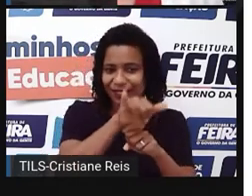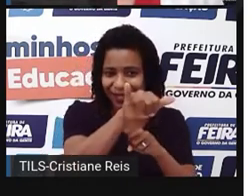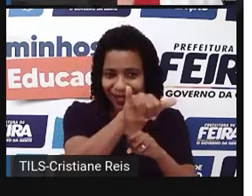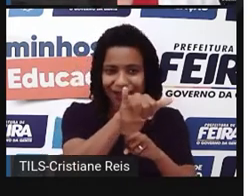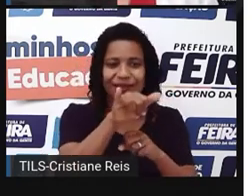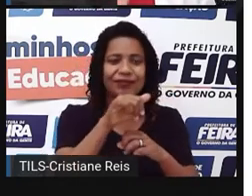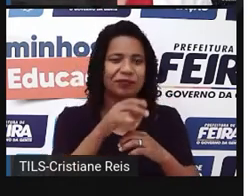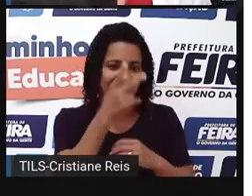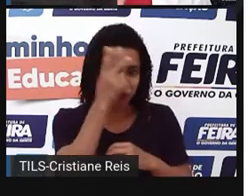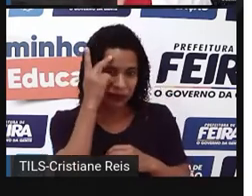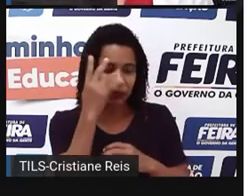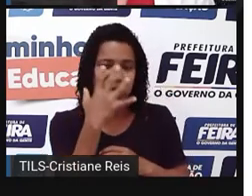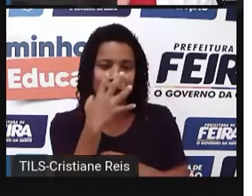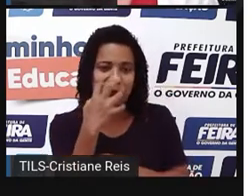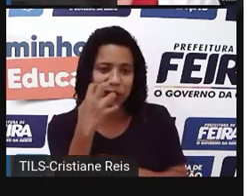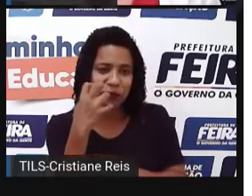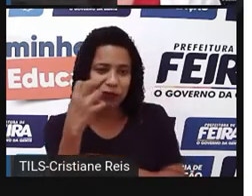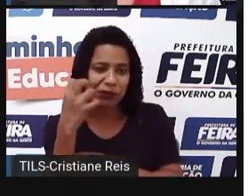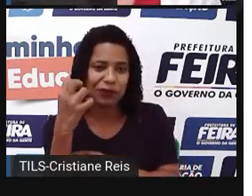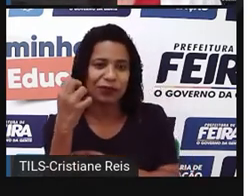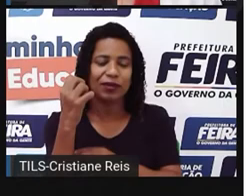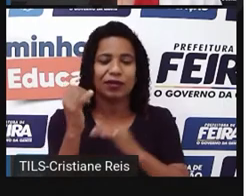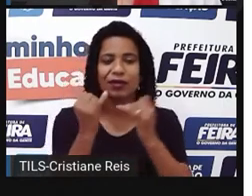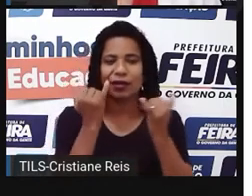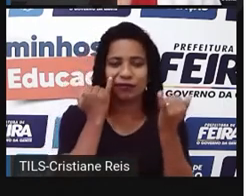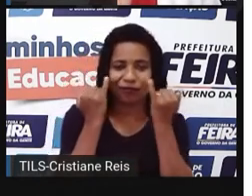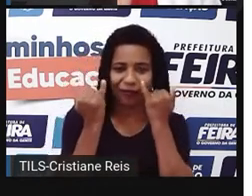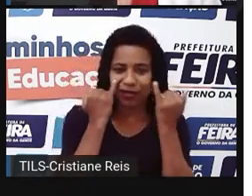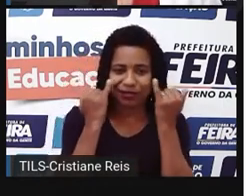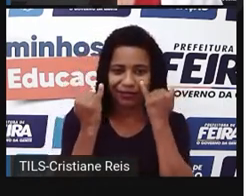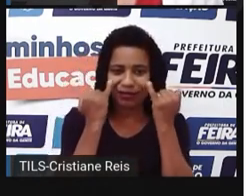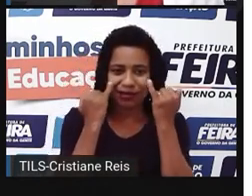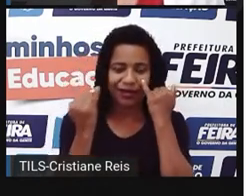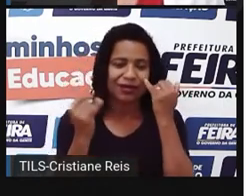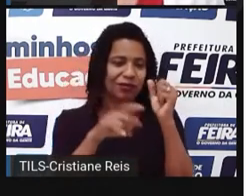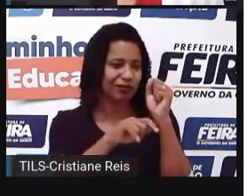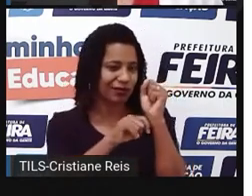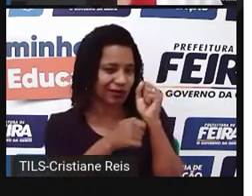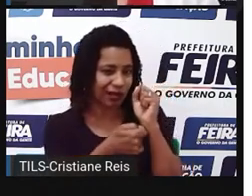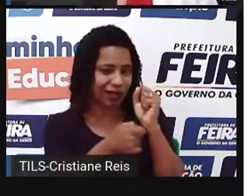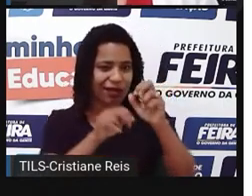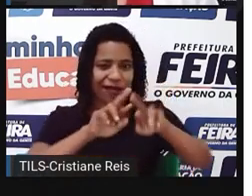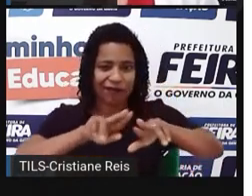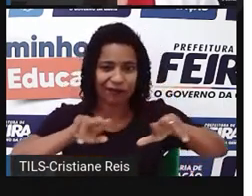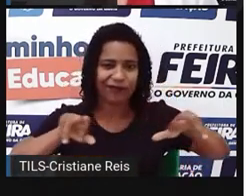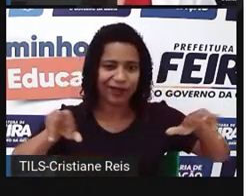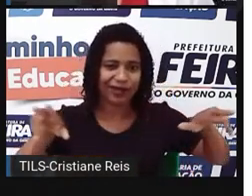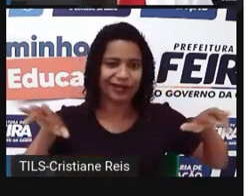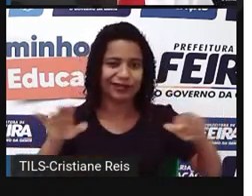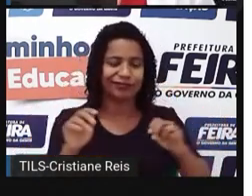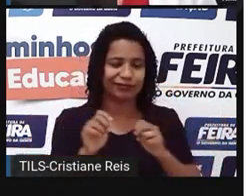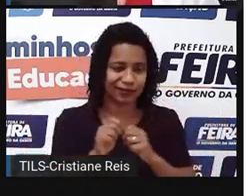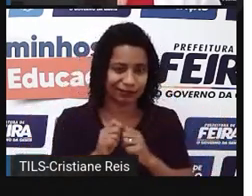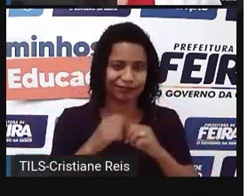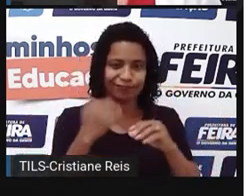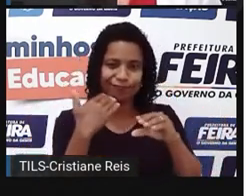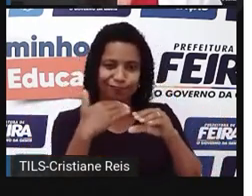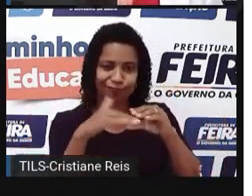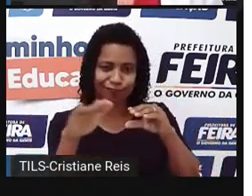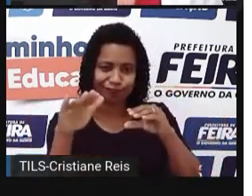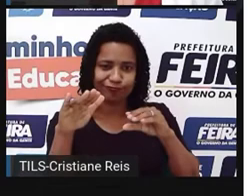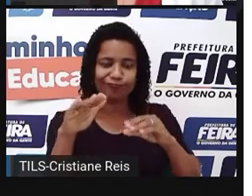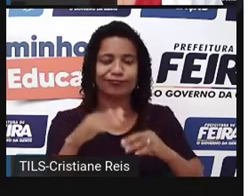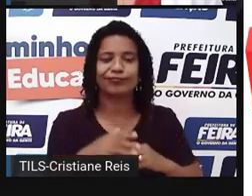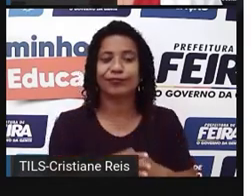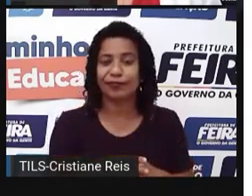influenciar as pessoas a compartilhar dados de login e outras informações pessoais na internet. Então,